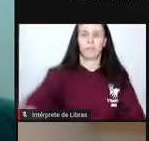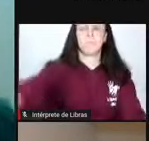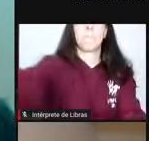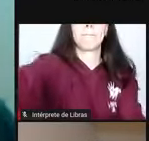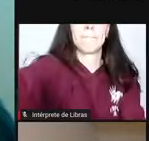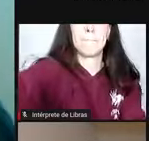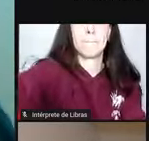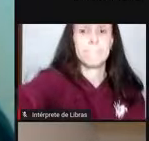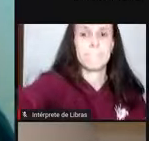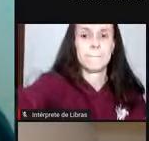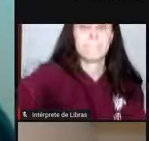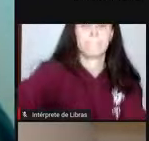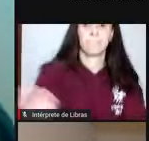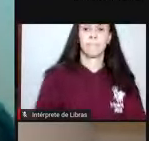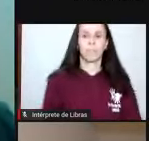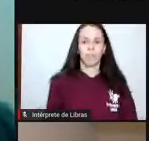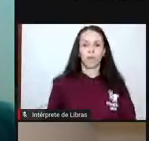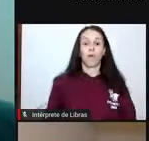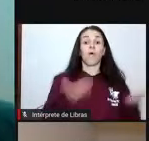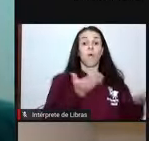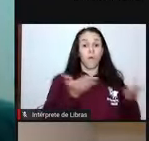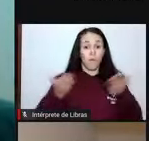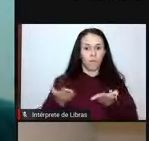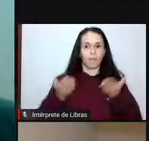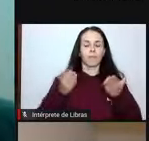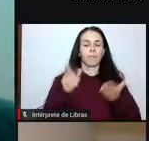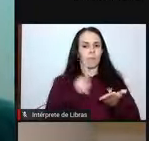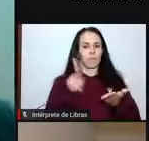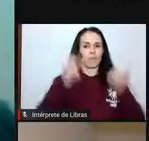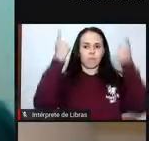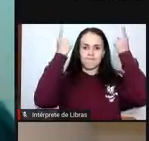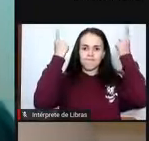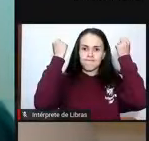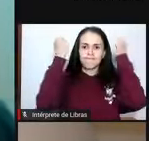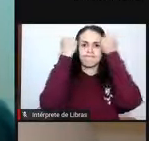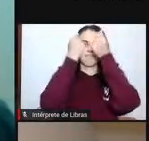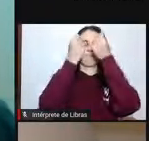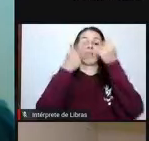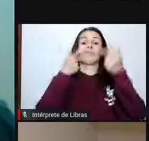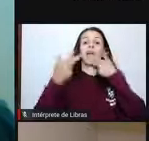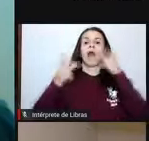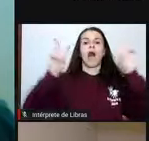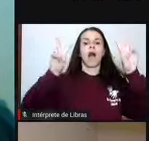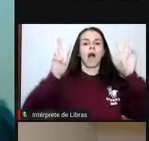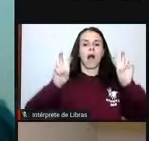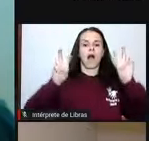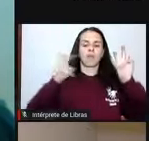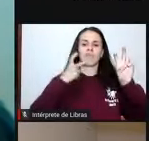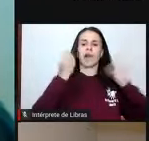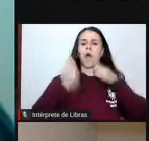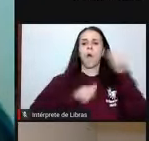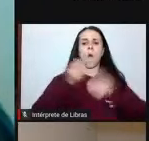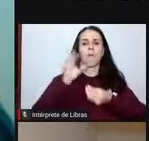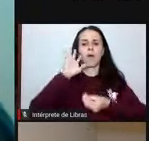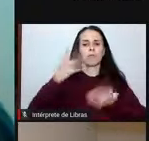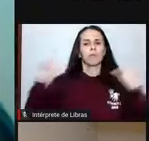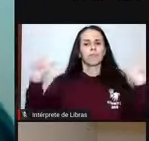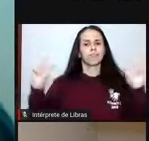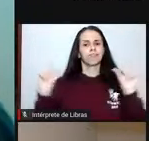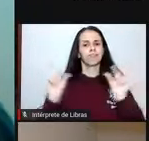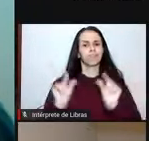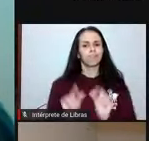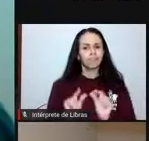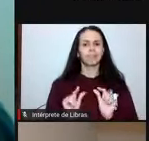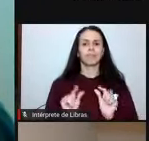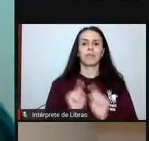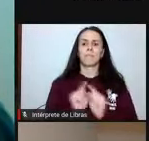respeito desses impactos orçamentários para 2021 e comentar um pouco sobre essa conjuntura de corte, de custeio e